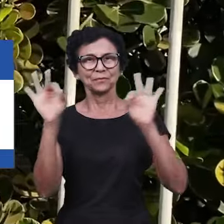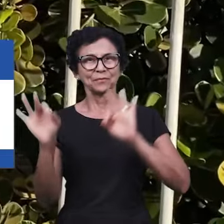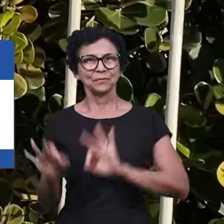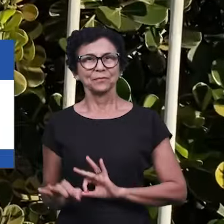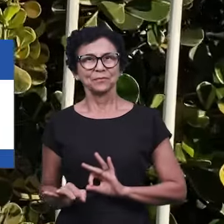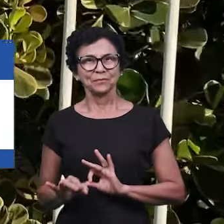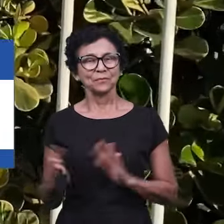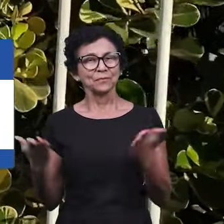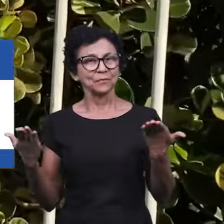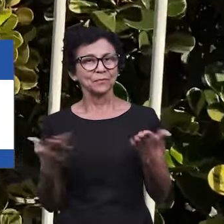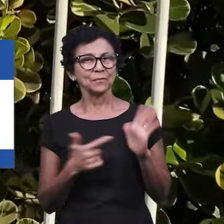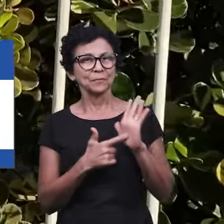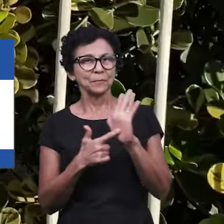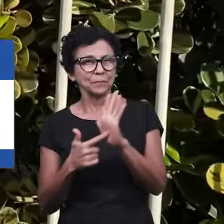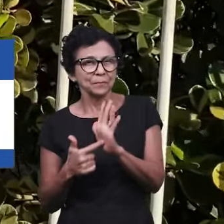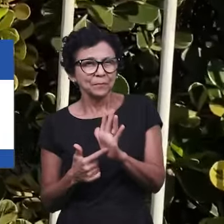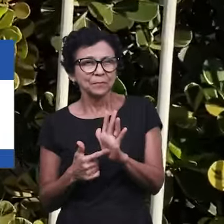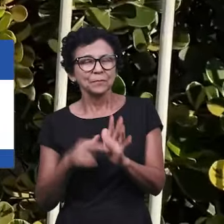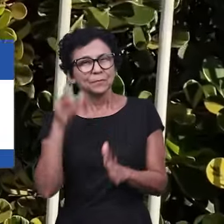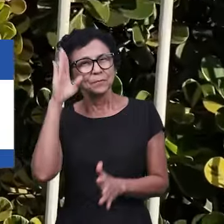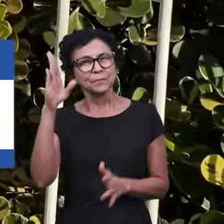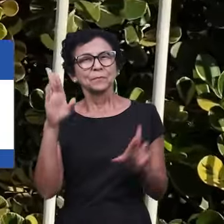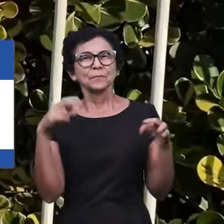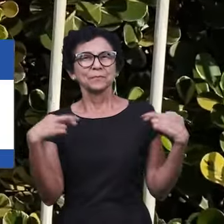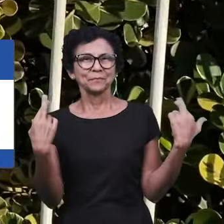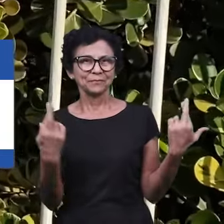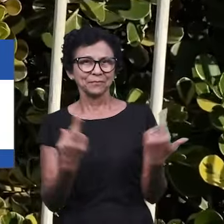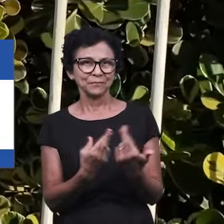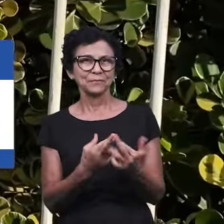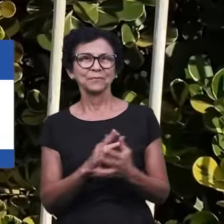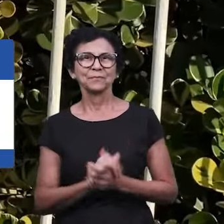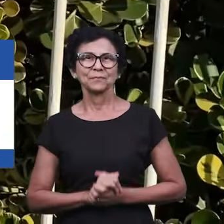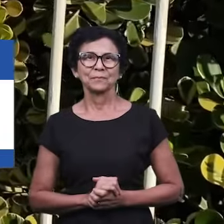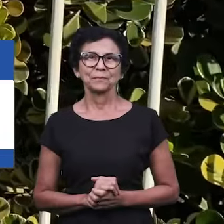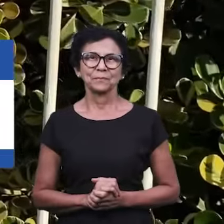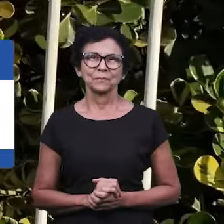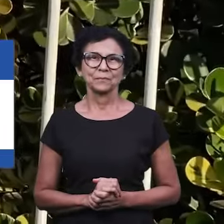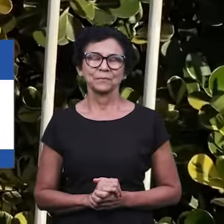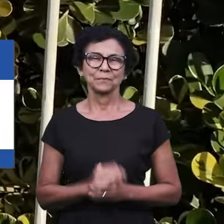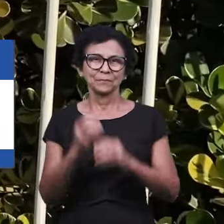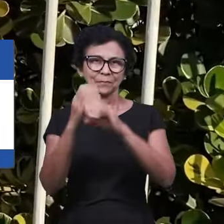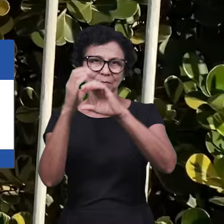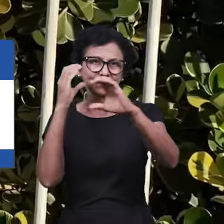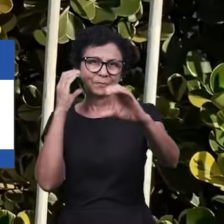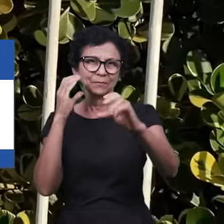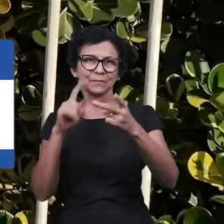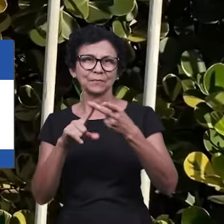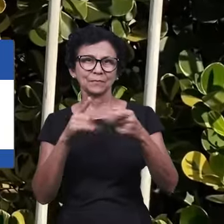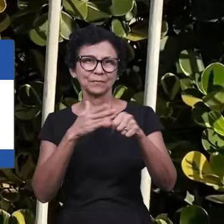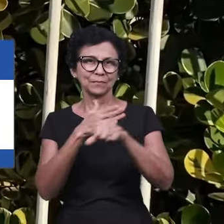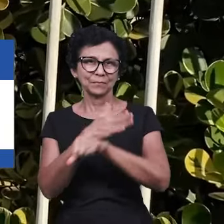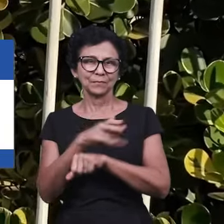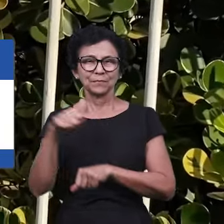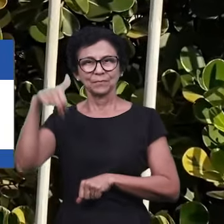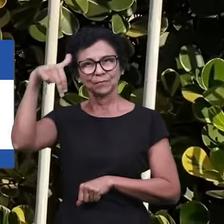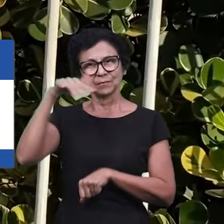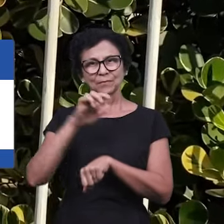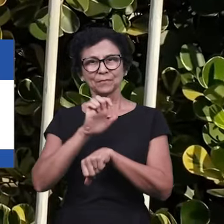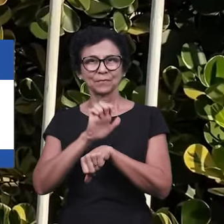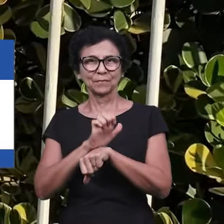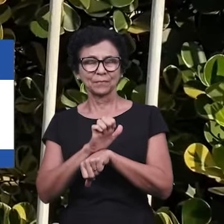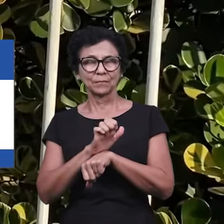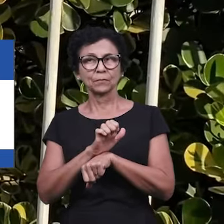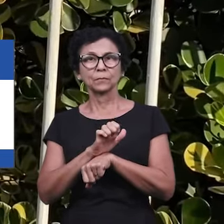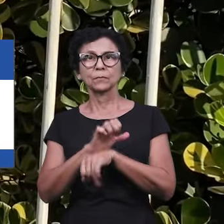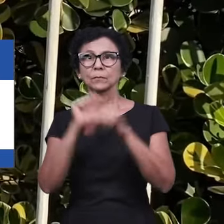Hoje iremos trazer as principais reuniões e eventos que aconteceram na região de Camburi, Serra e Norte do Estado. O Senhor operou grandemente